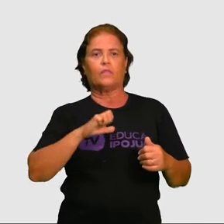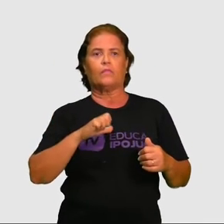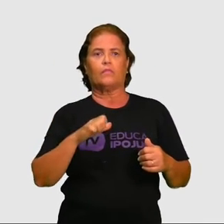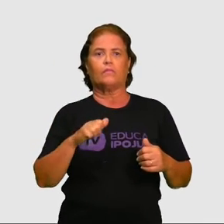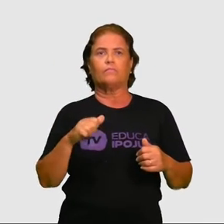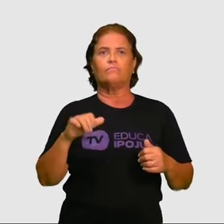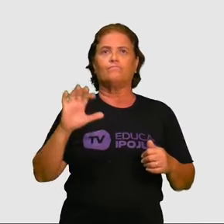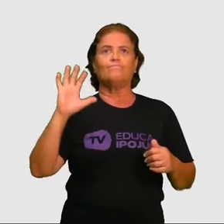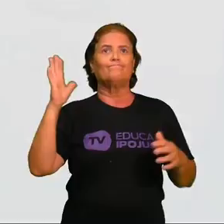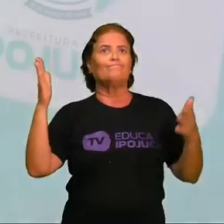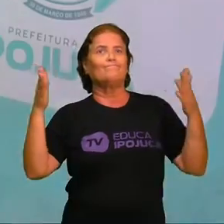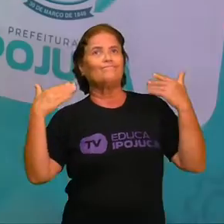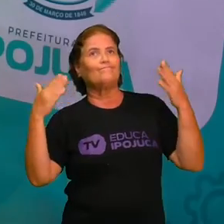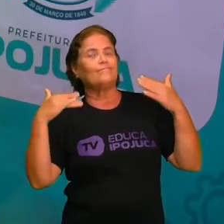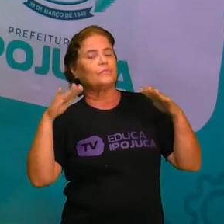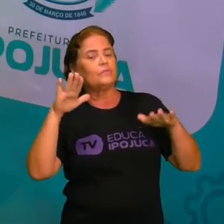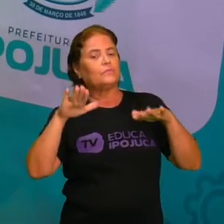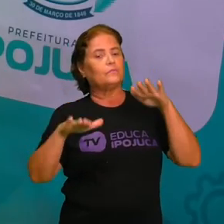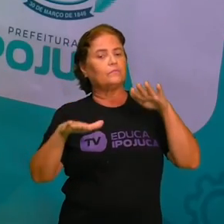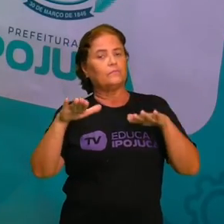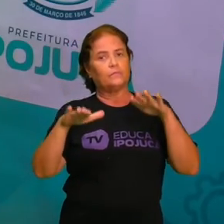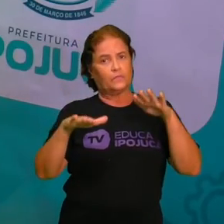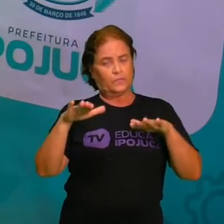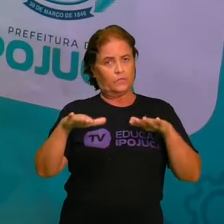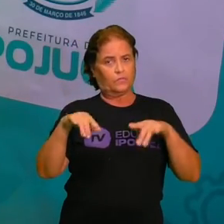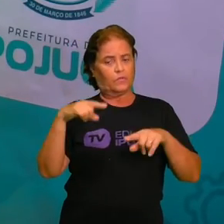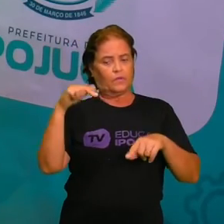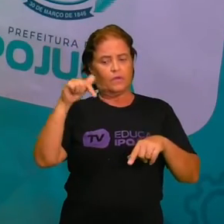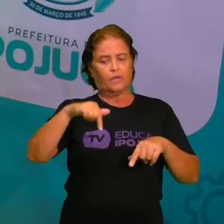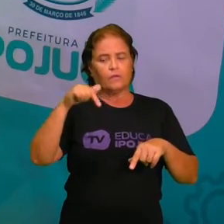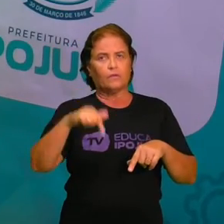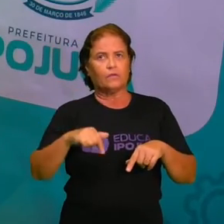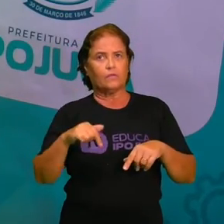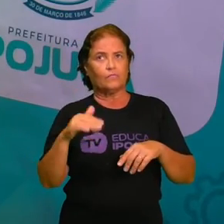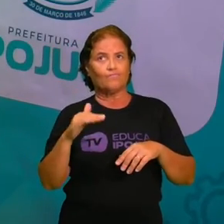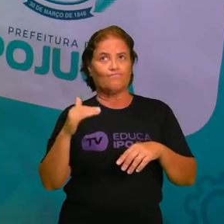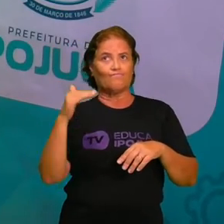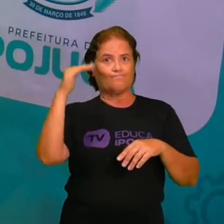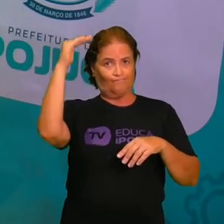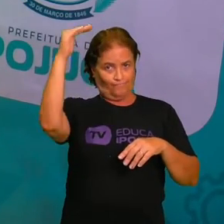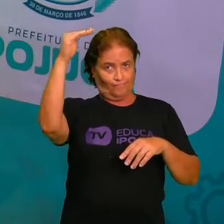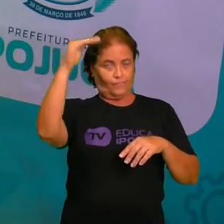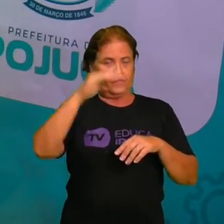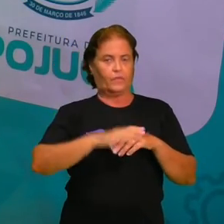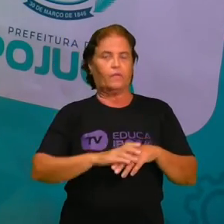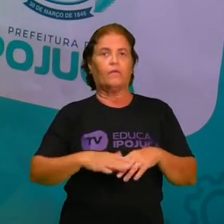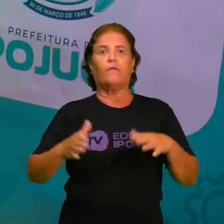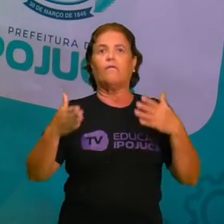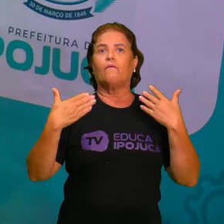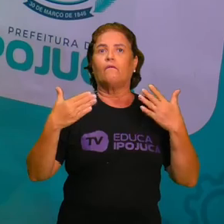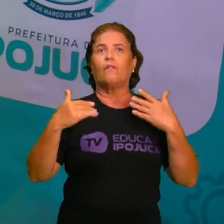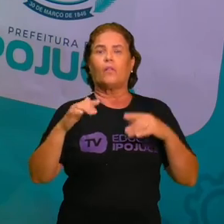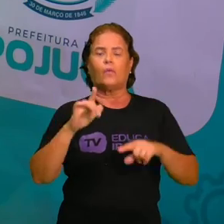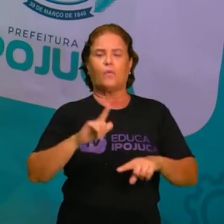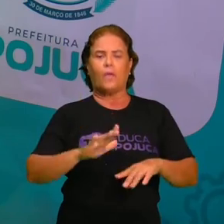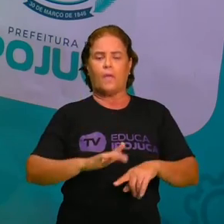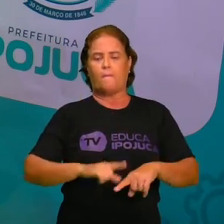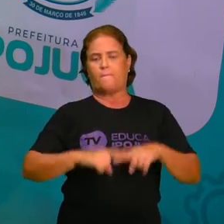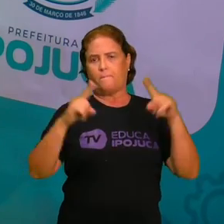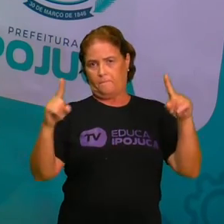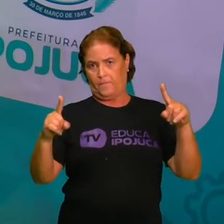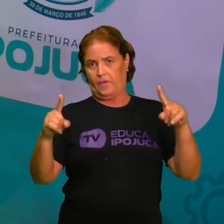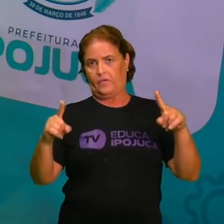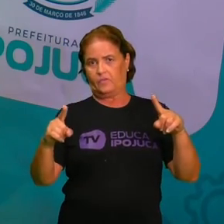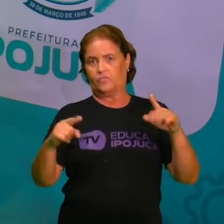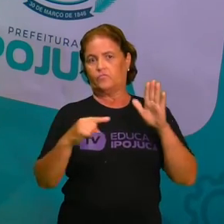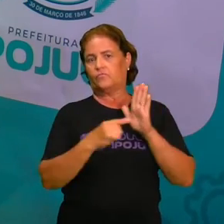eu gosto muito de dizer em média, porque a gente sabe que a nossa temperatura aqui é bastante alta e a sensação térmica é muito além do que está dizendo